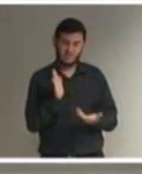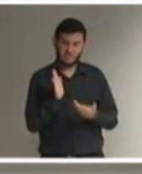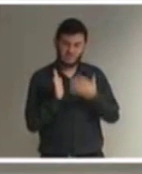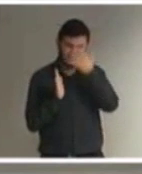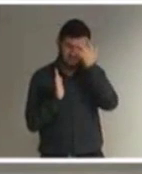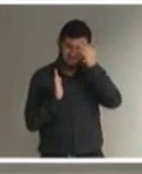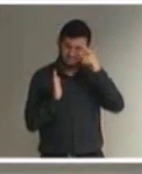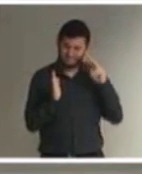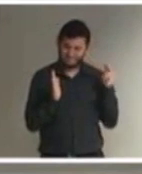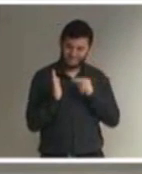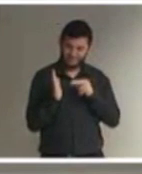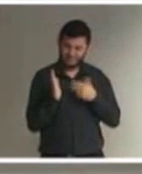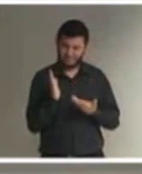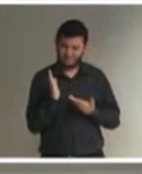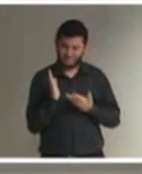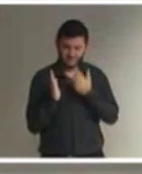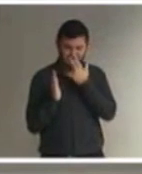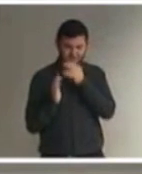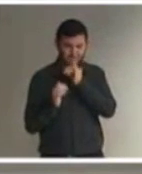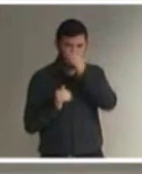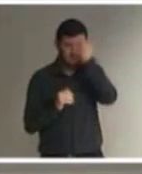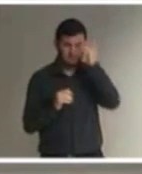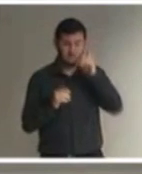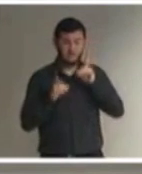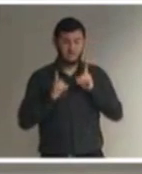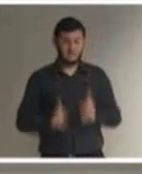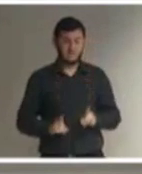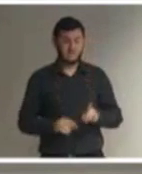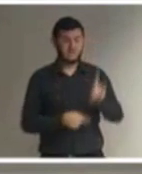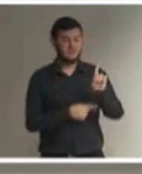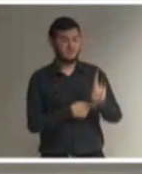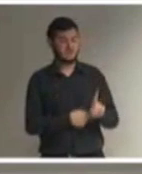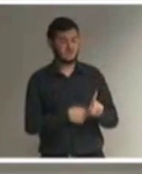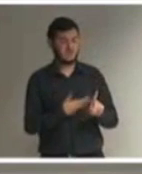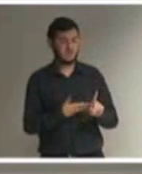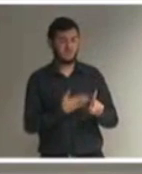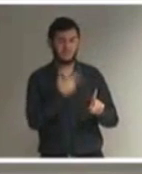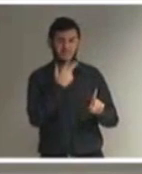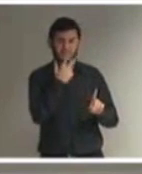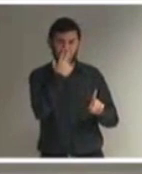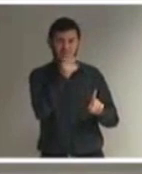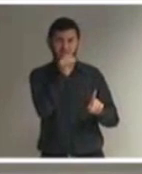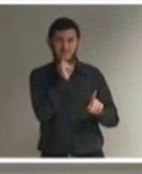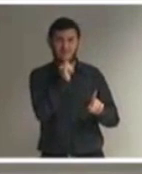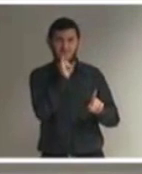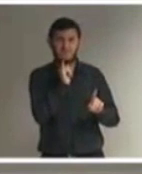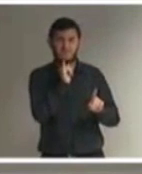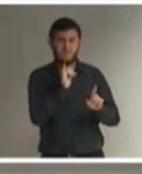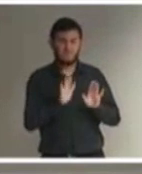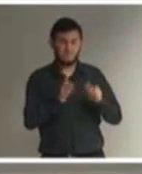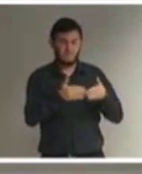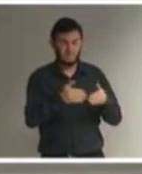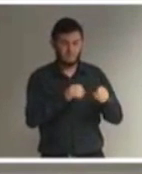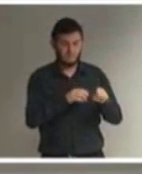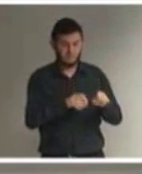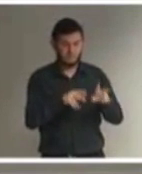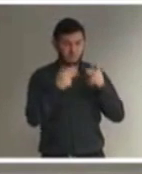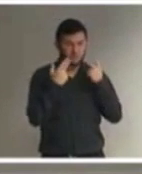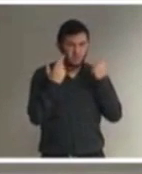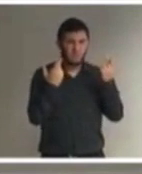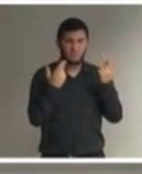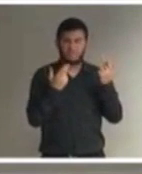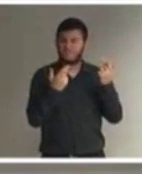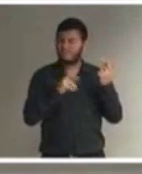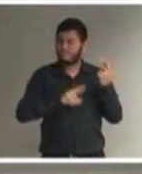sentido de que o direito das pessoas com deficiência não era inequívoco ao ensino regular. Era um direito que